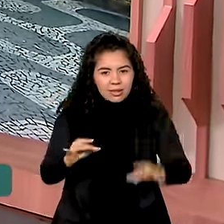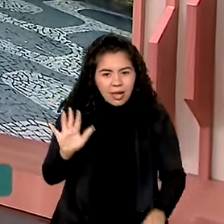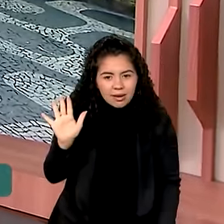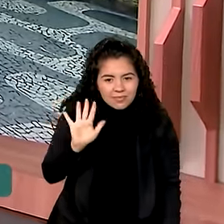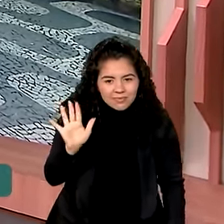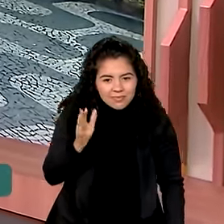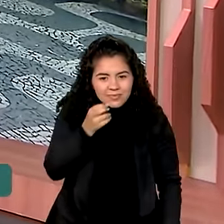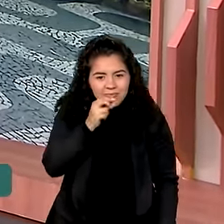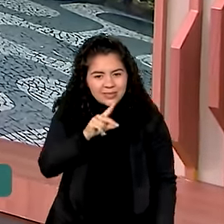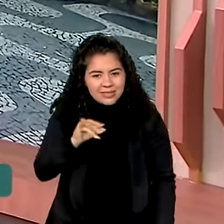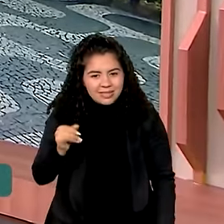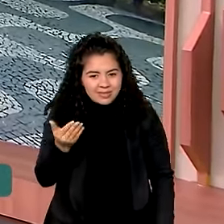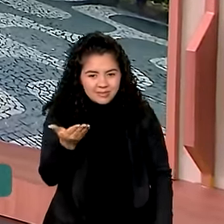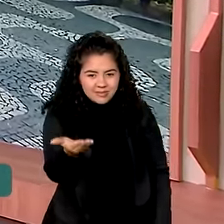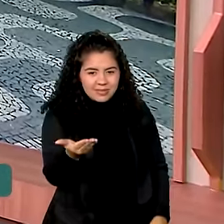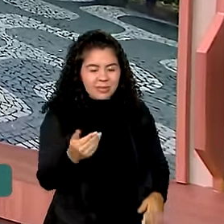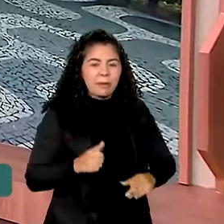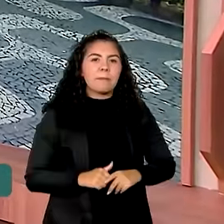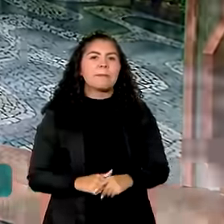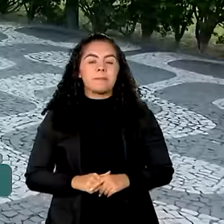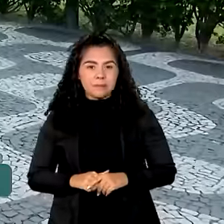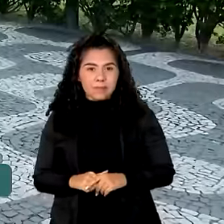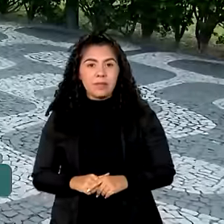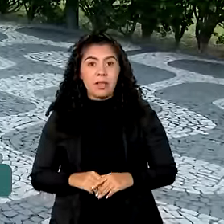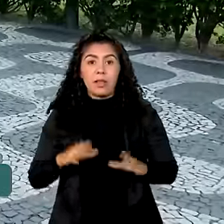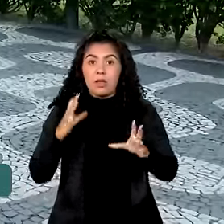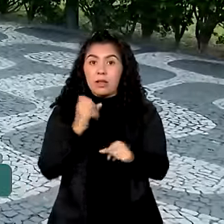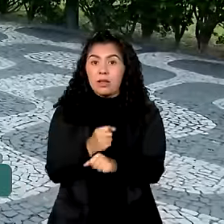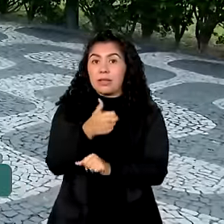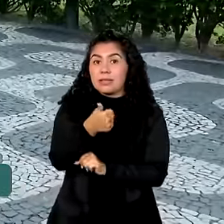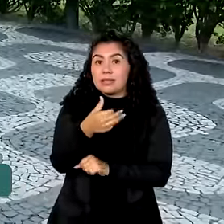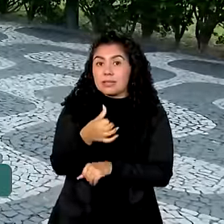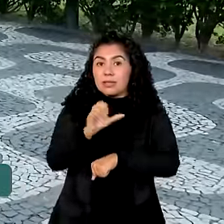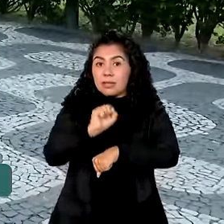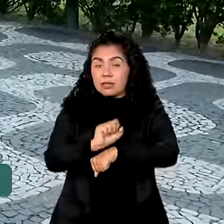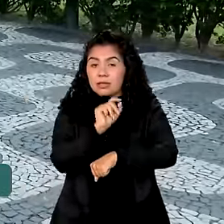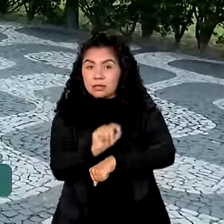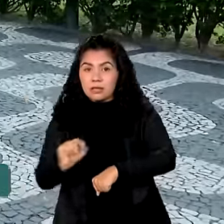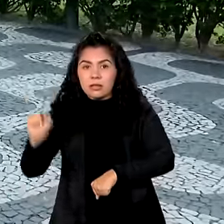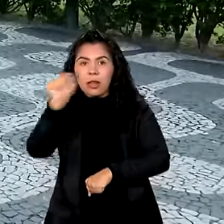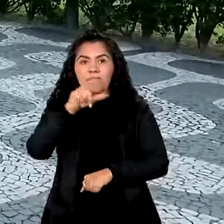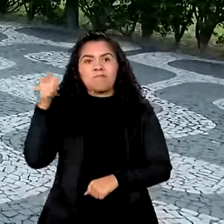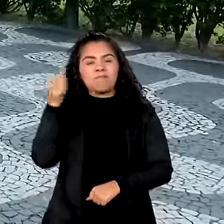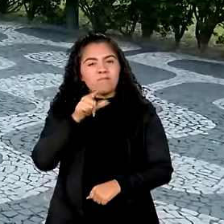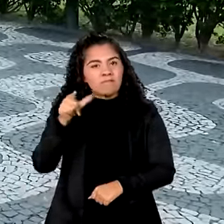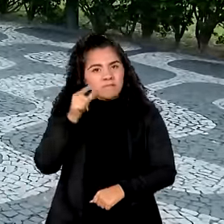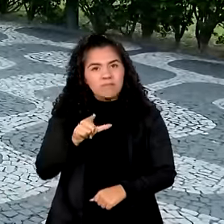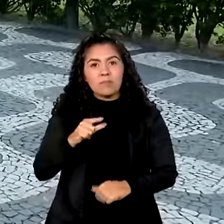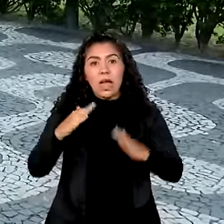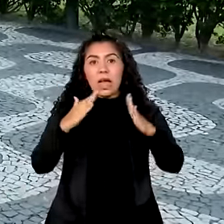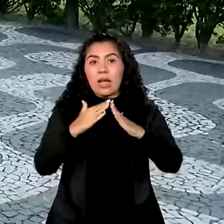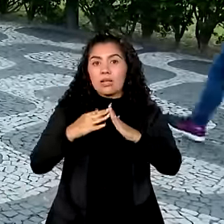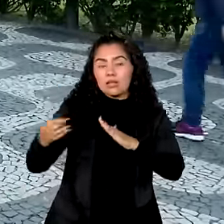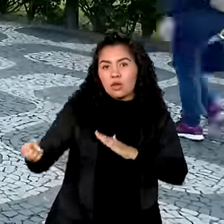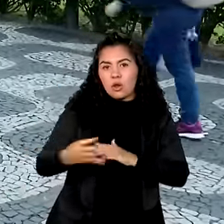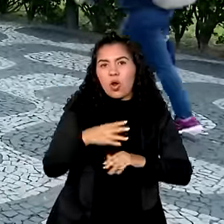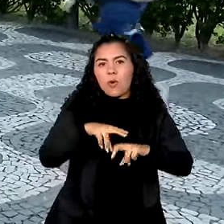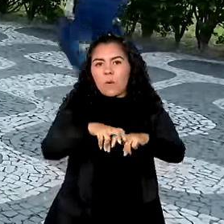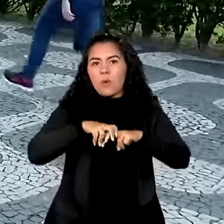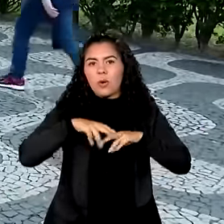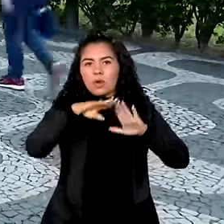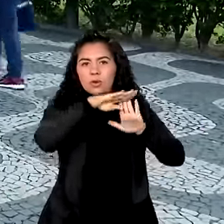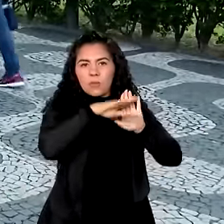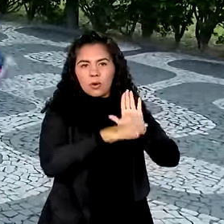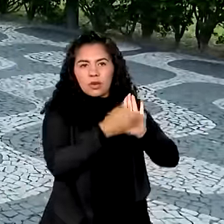Oi, Vanessa. Bom dia para você. Bom dia a todos. 16 estados vão ser contemplados com novas moradias no programa Minha Casa Minha Vida.